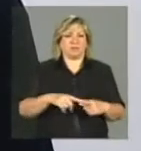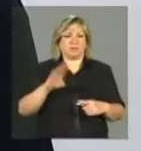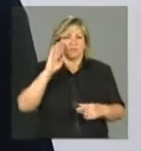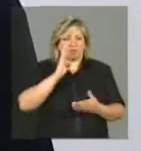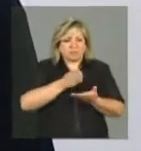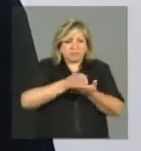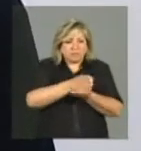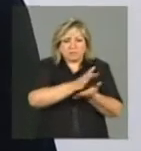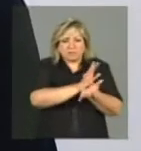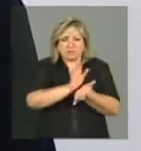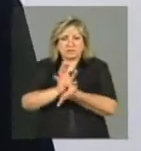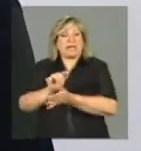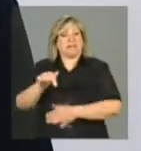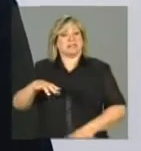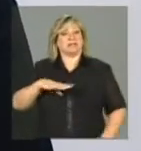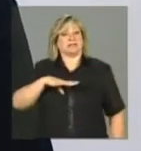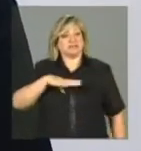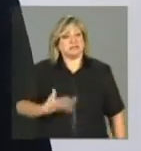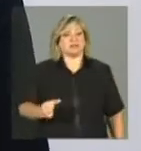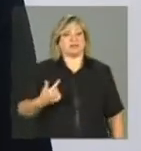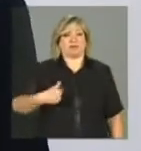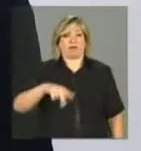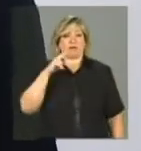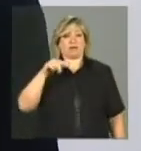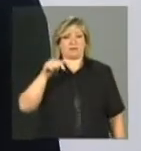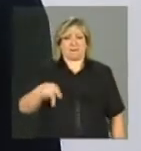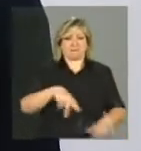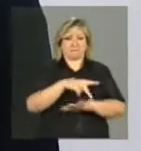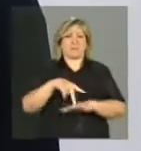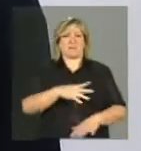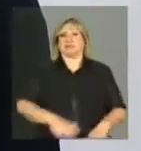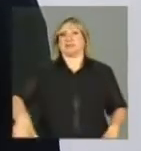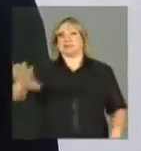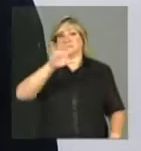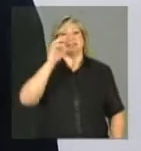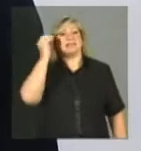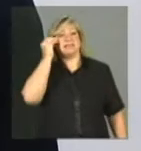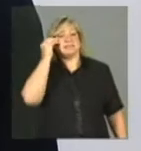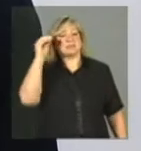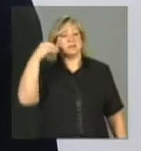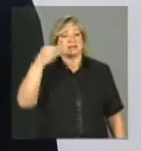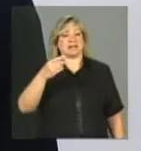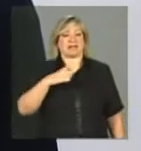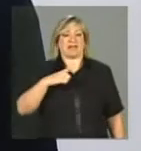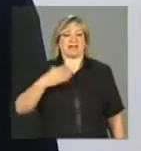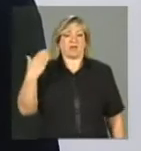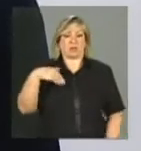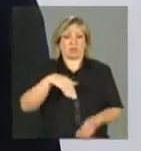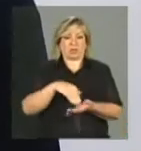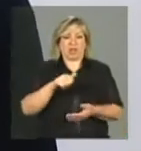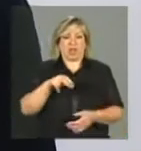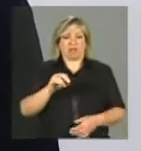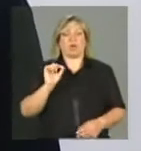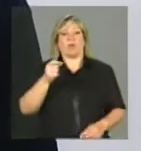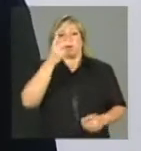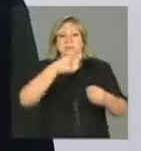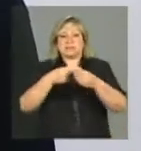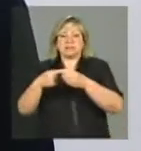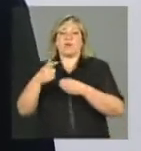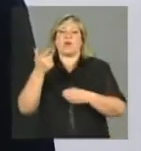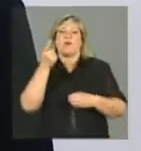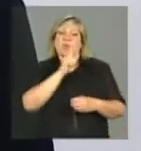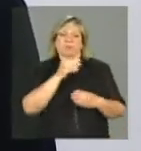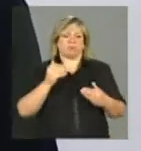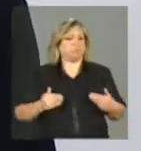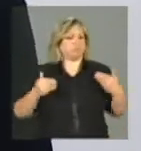intersetorial é um desafio que a gente viu no país, das experiências que se teve nesses últimos anos, de municípios que conseguiram sair